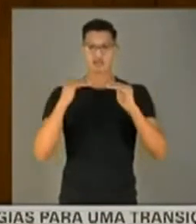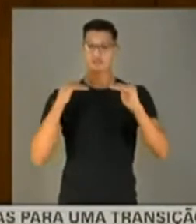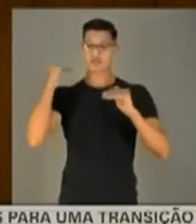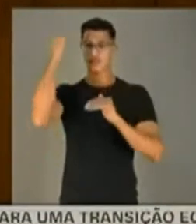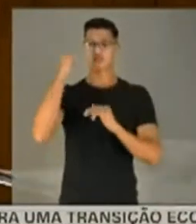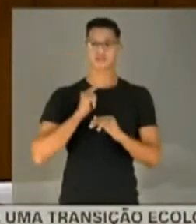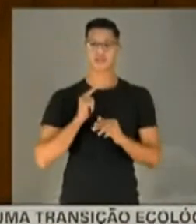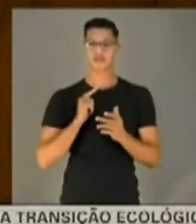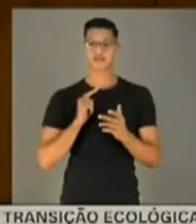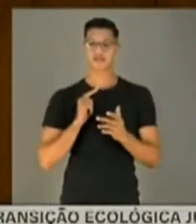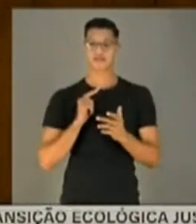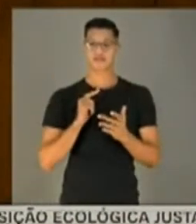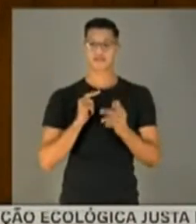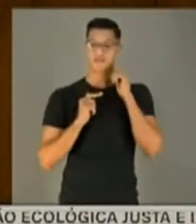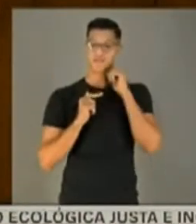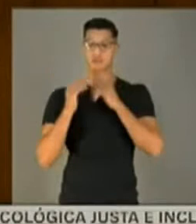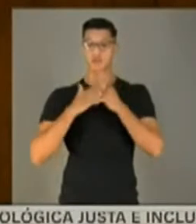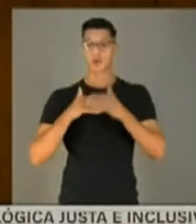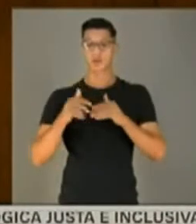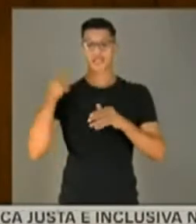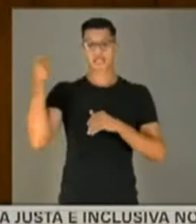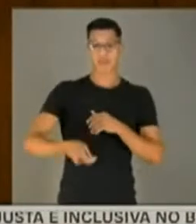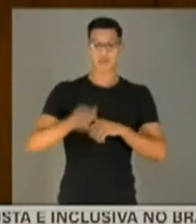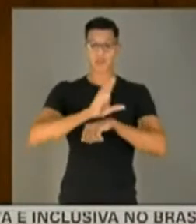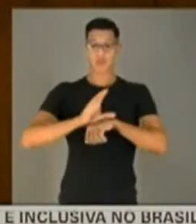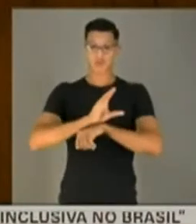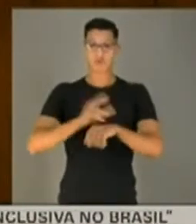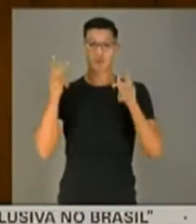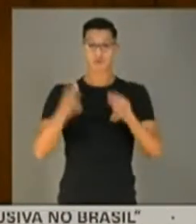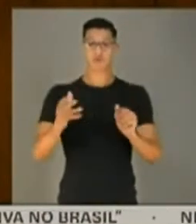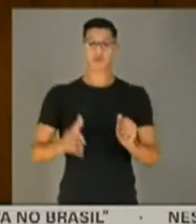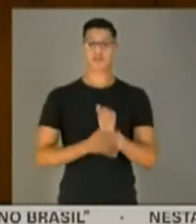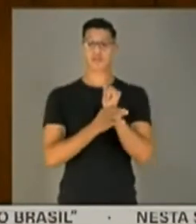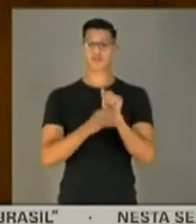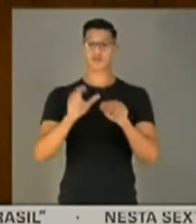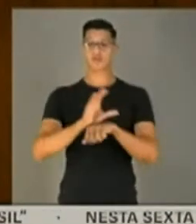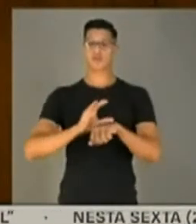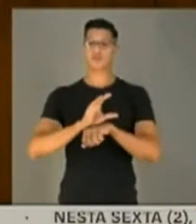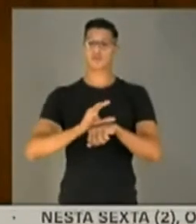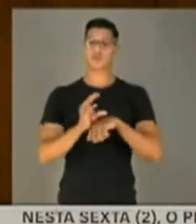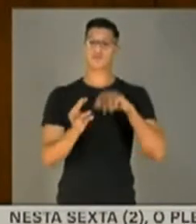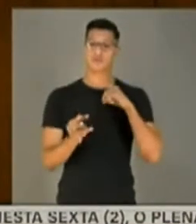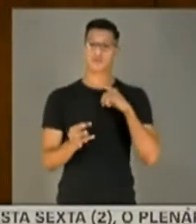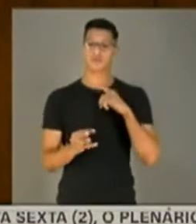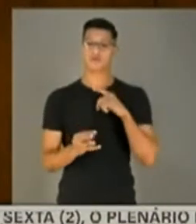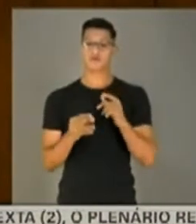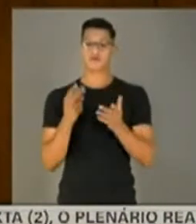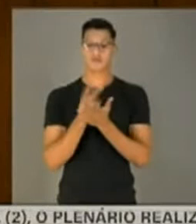qualquer determinação constitucional, como é uma garantia constitucional se